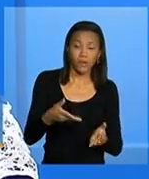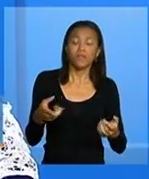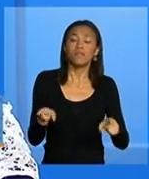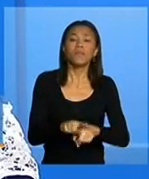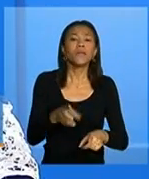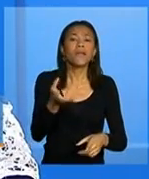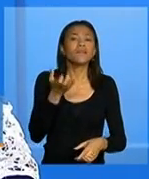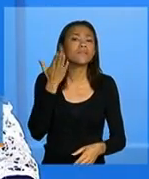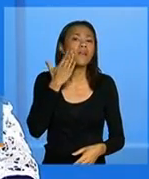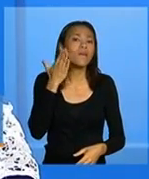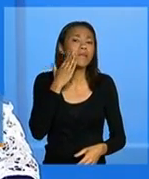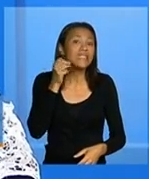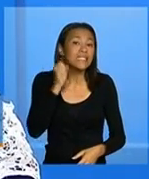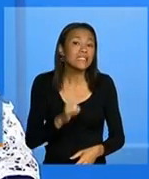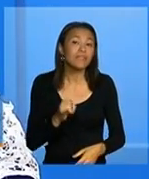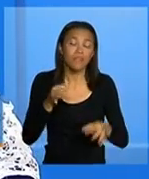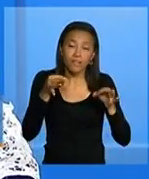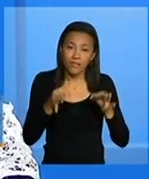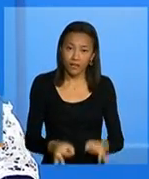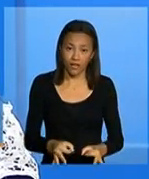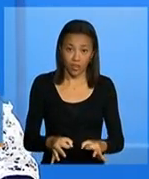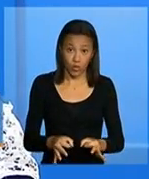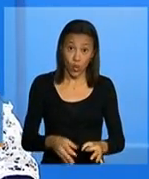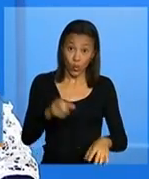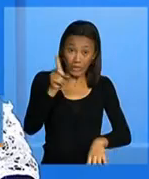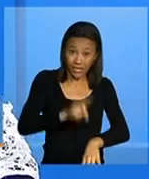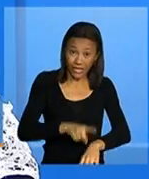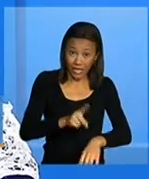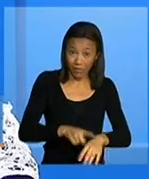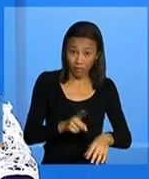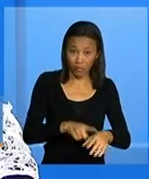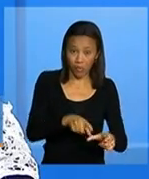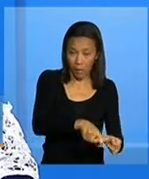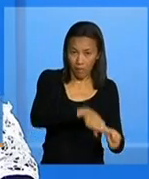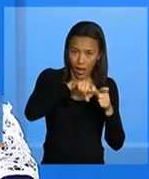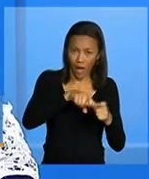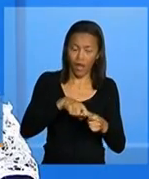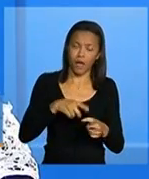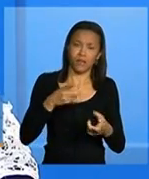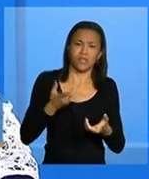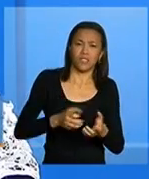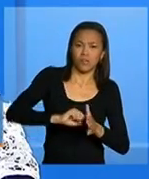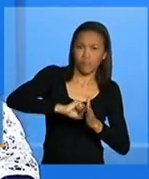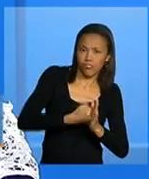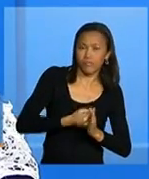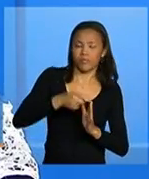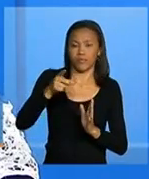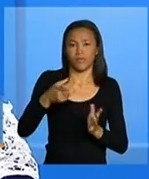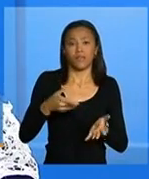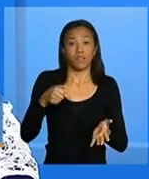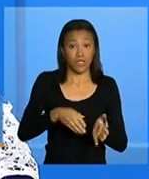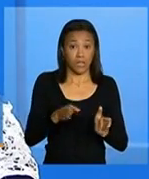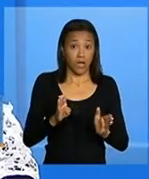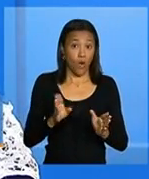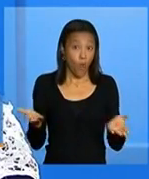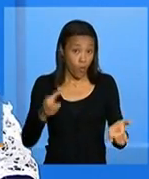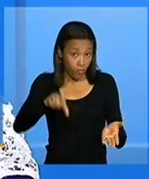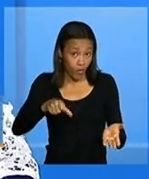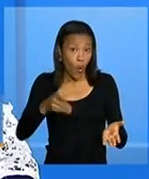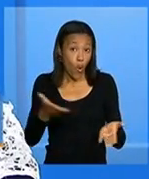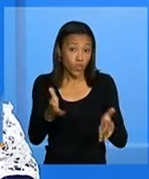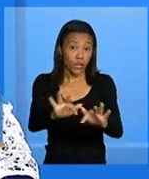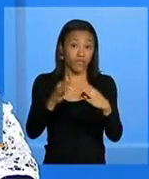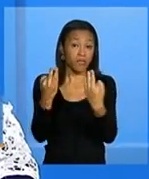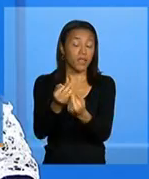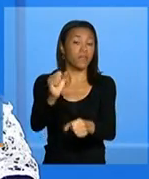de saber realmente os prazos de bloqueio suspensão do benefício pois hoje a família em bloqueio